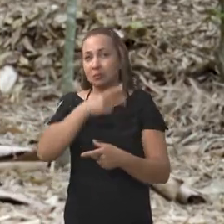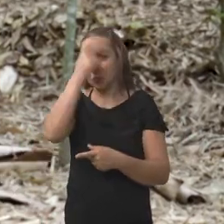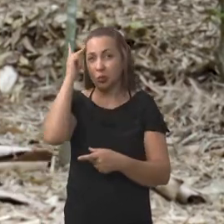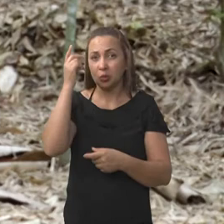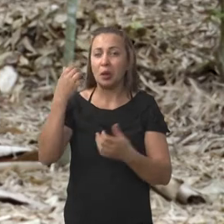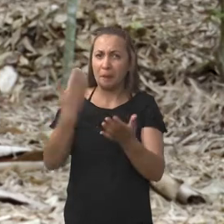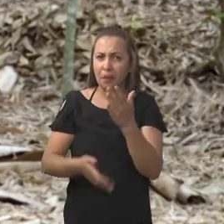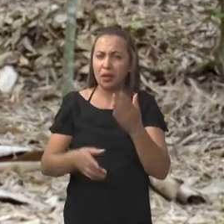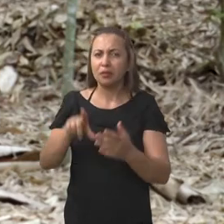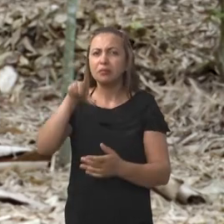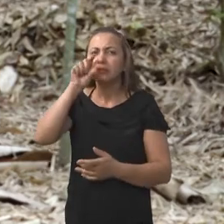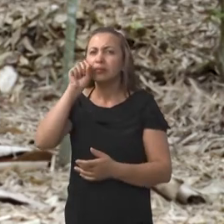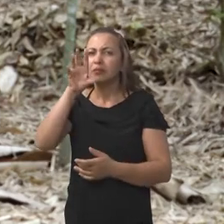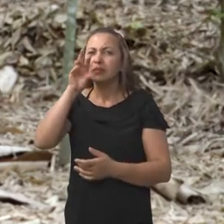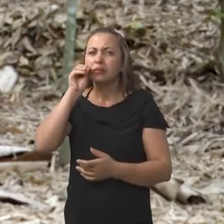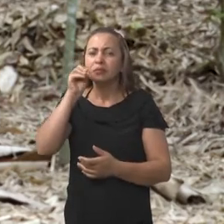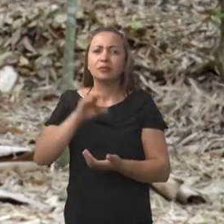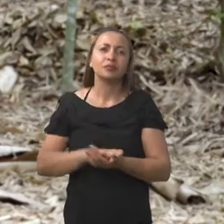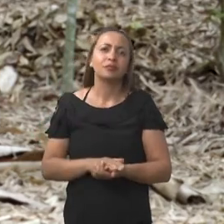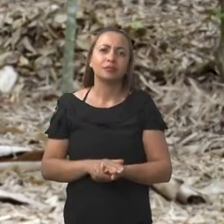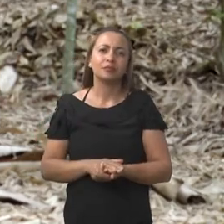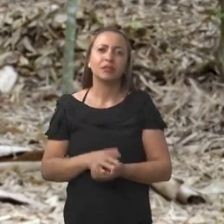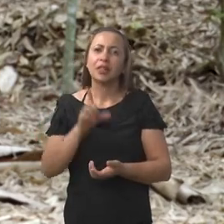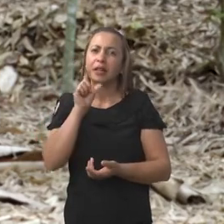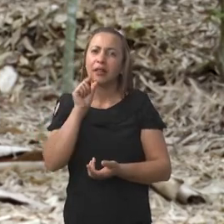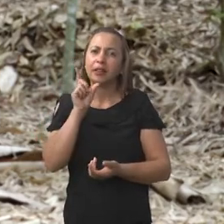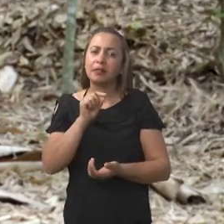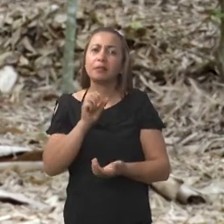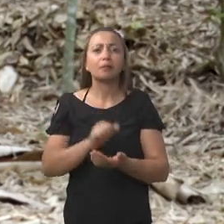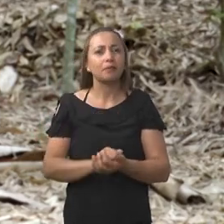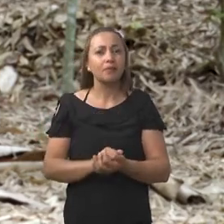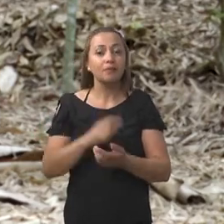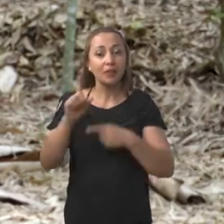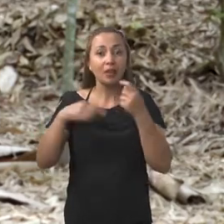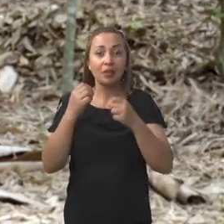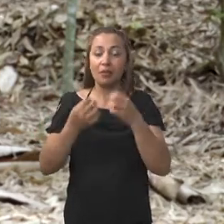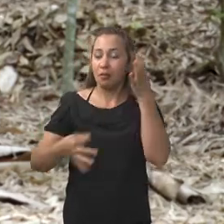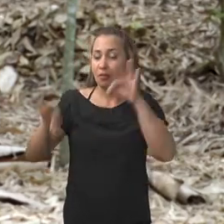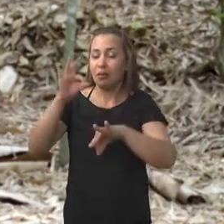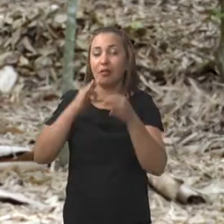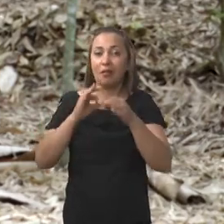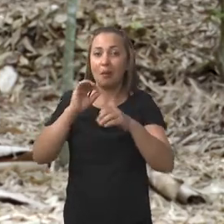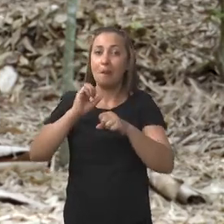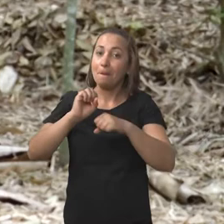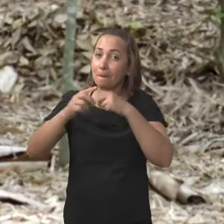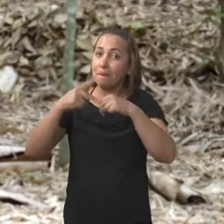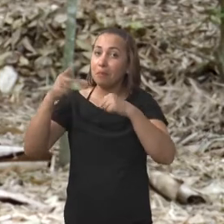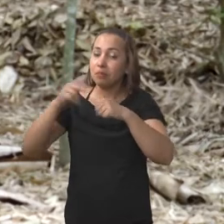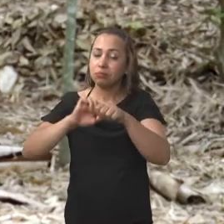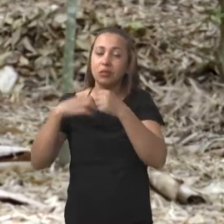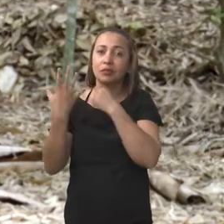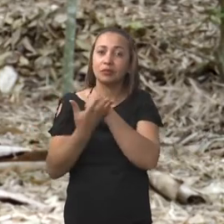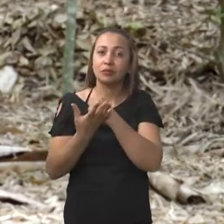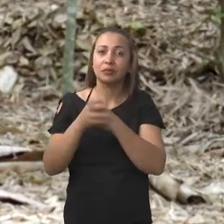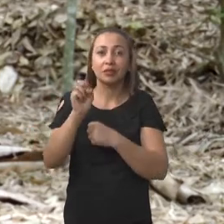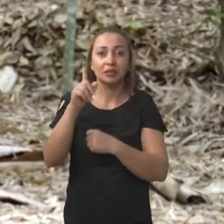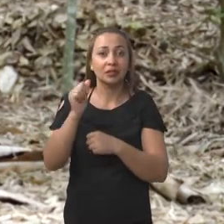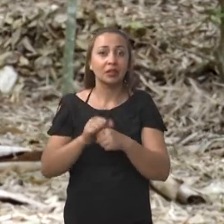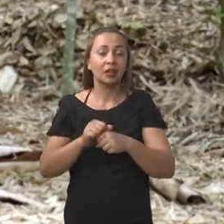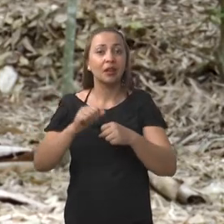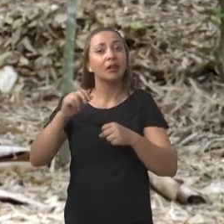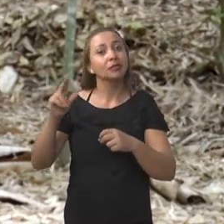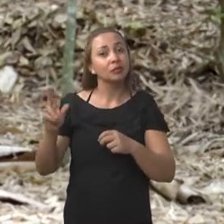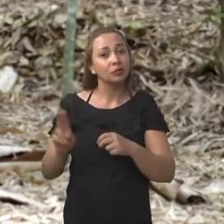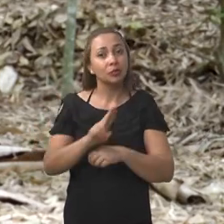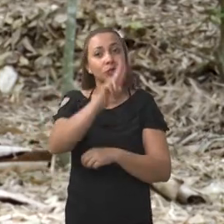alguém que teve perda do olfato? Segundo dados do Ambulatório Pós-Covid do Hospital Universitário Professor Edgar Santos, da